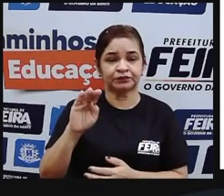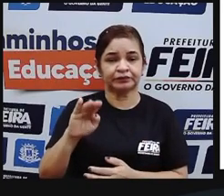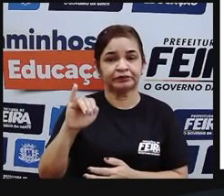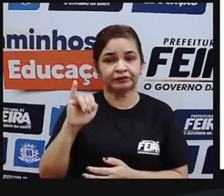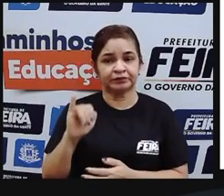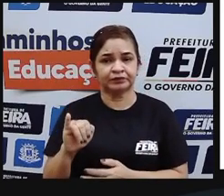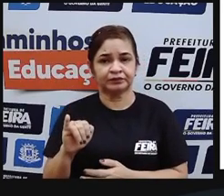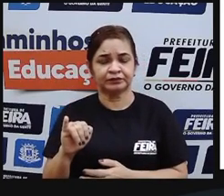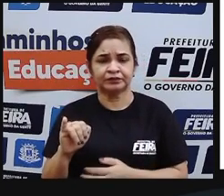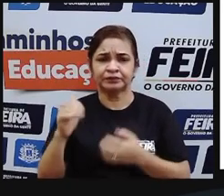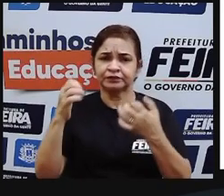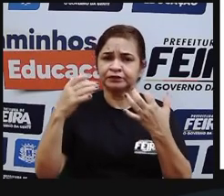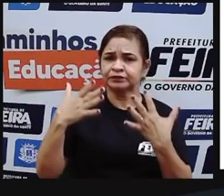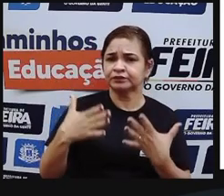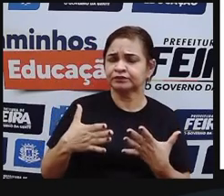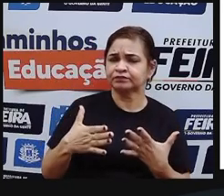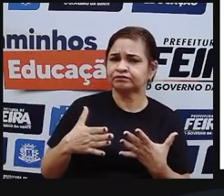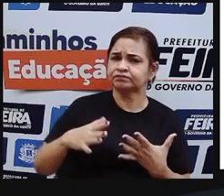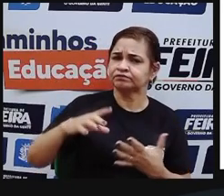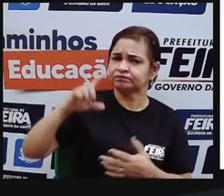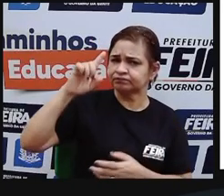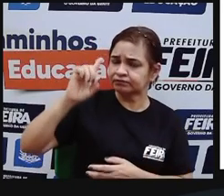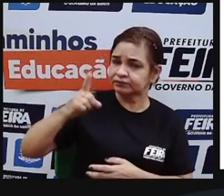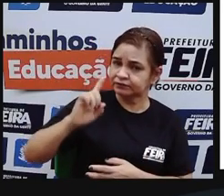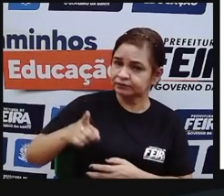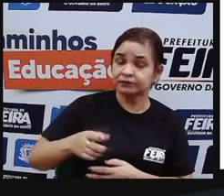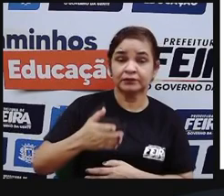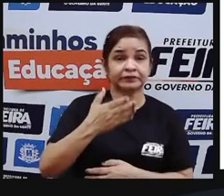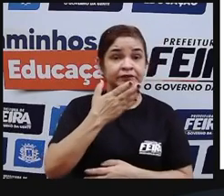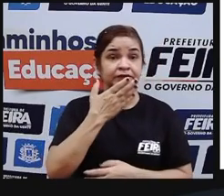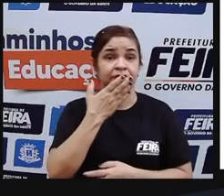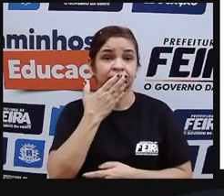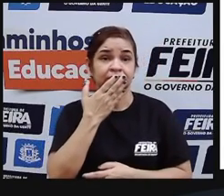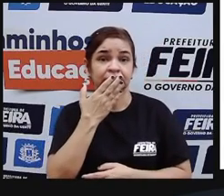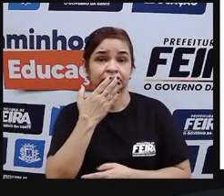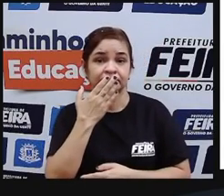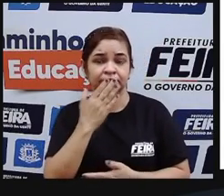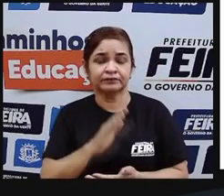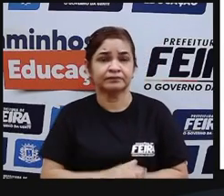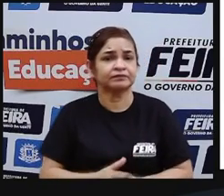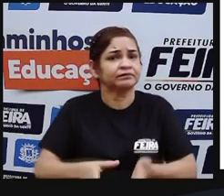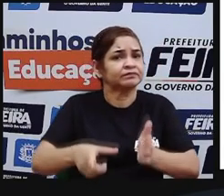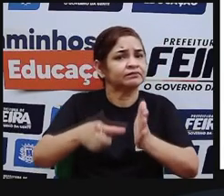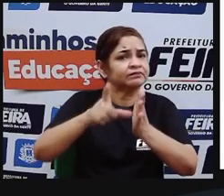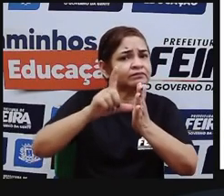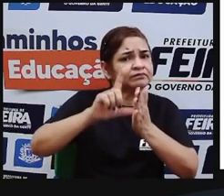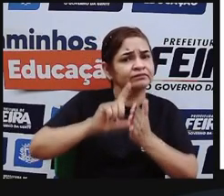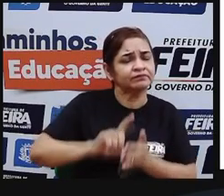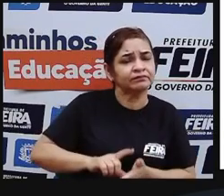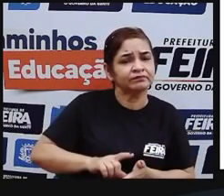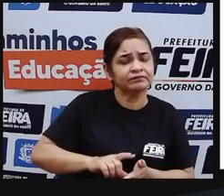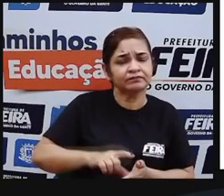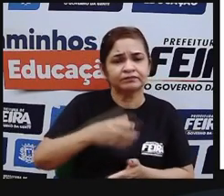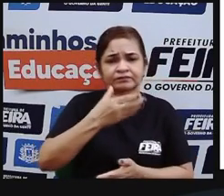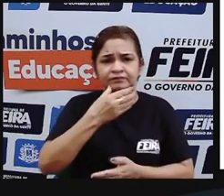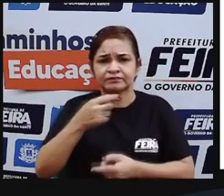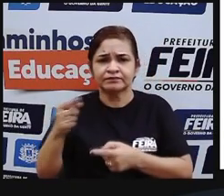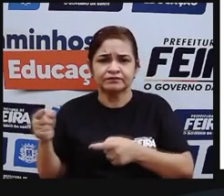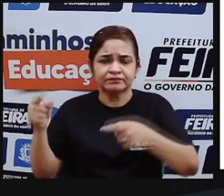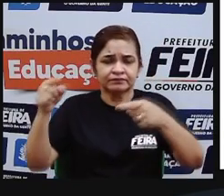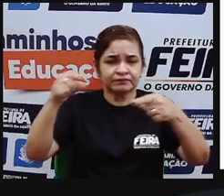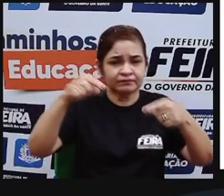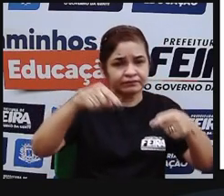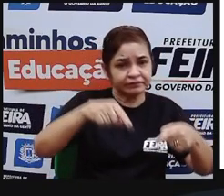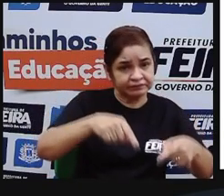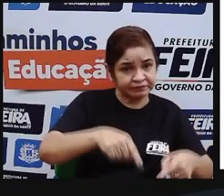em que ela dizia assim, ó, todo dia é dia de índio. Antes que o homem aqui chegasse, né, e ela está se